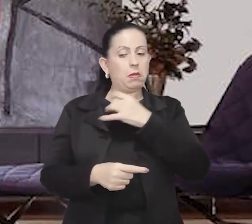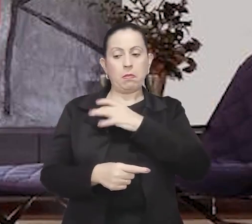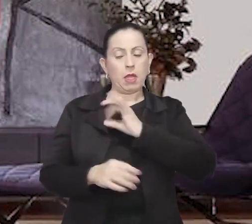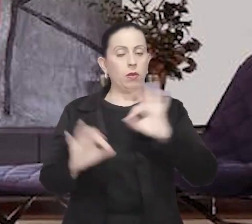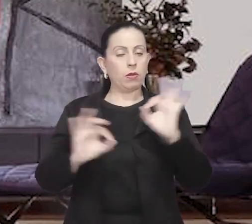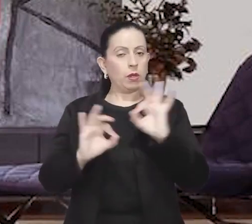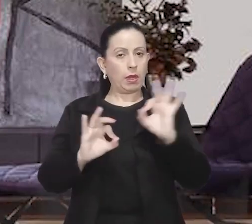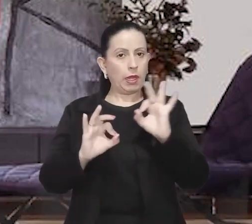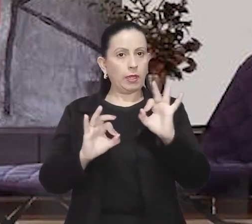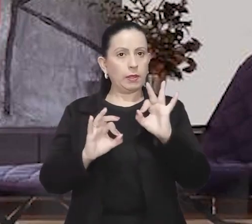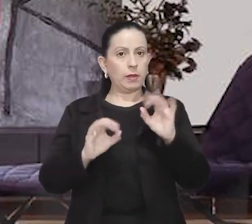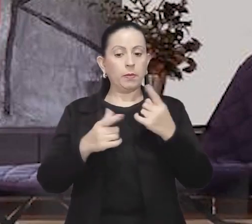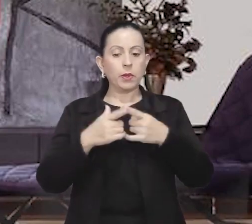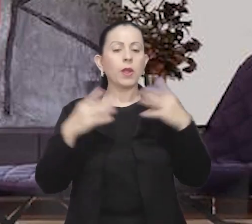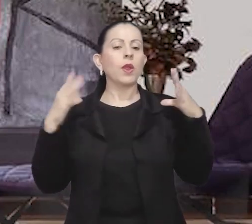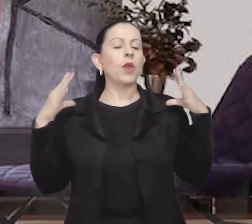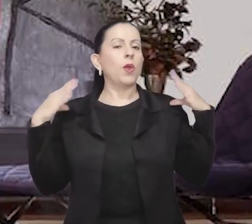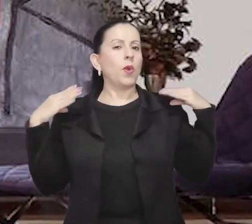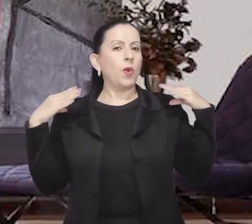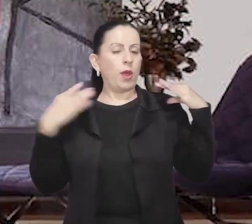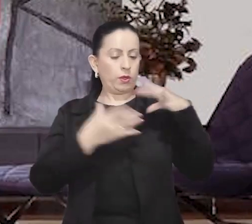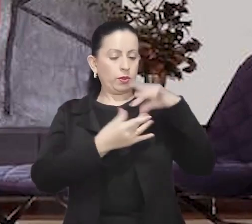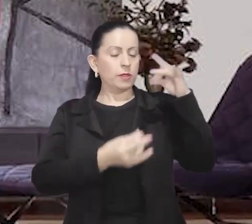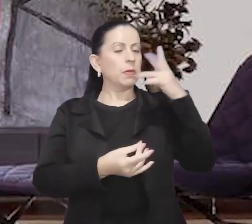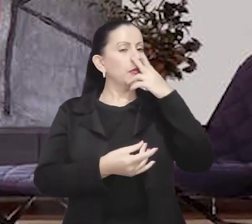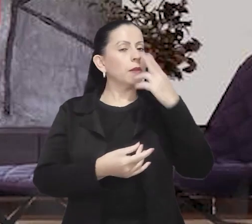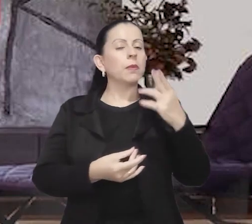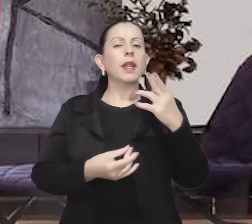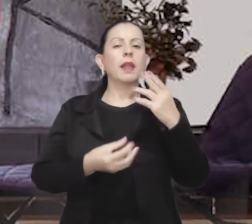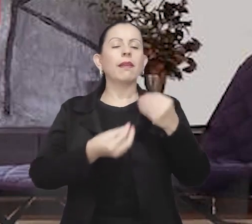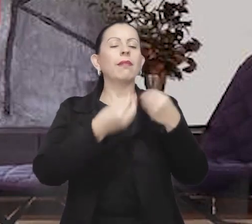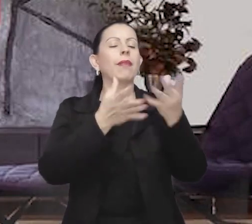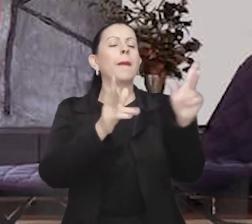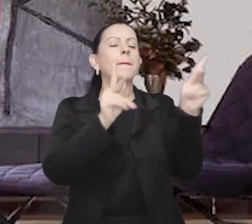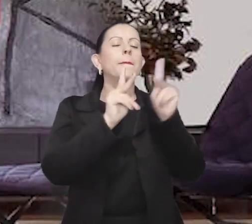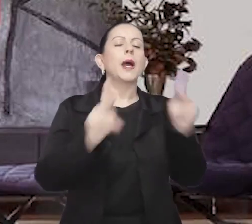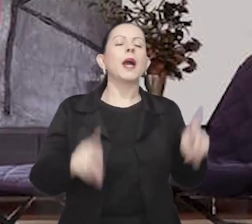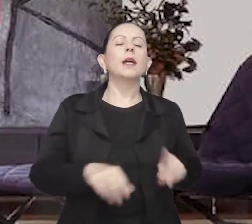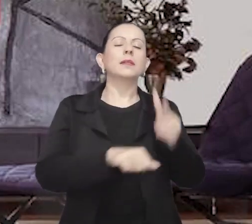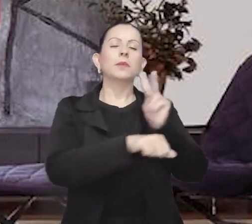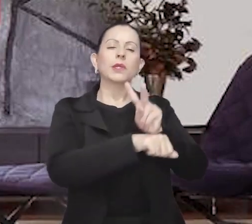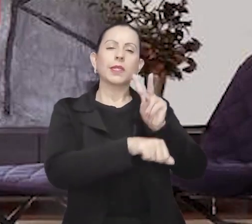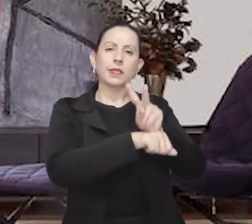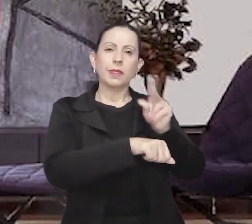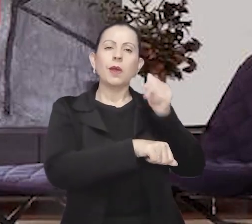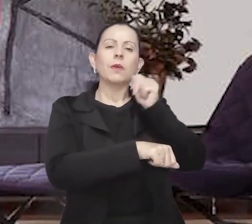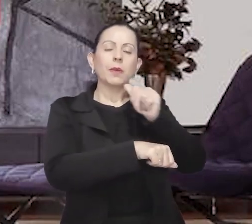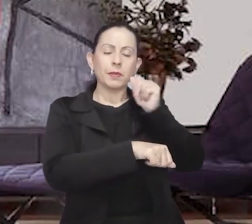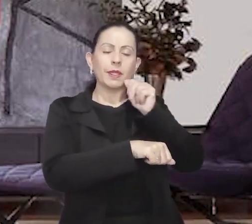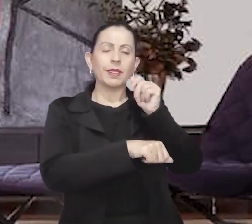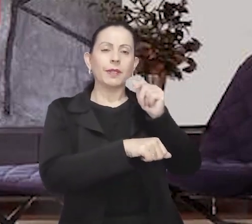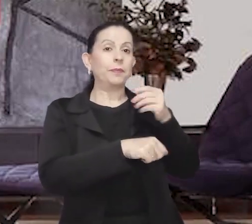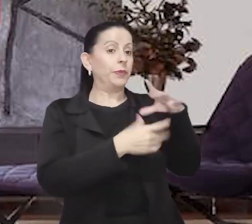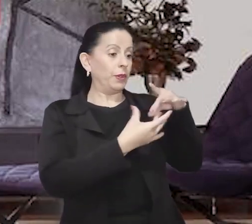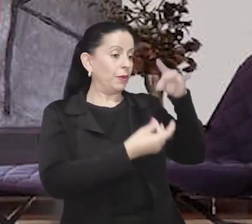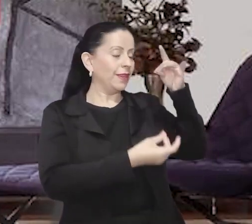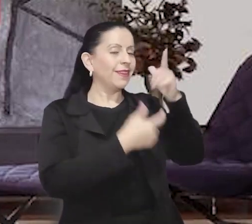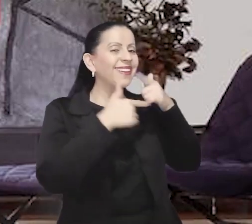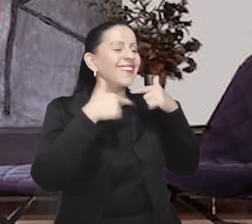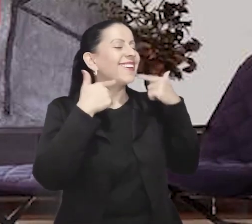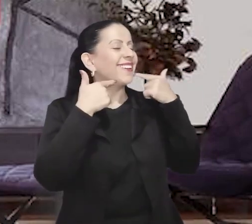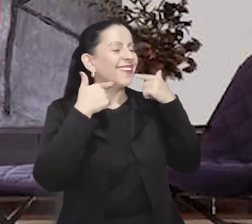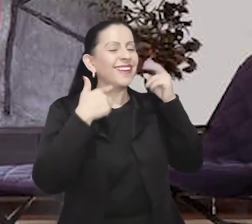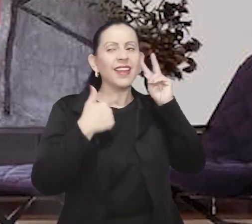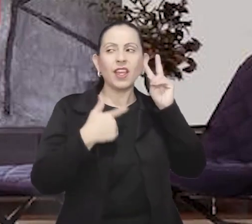paz e proteção. Ele sorri para a menina e olha para o lado, para ver o que o seu amigo está